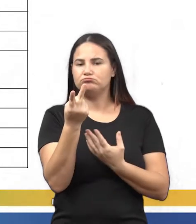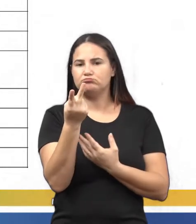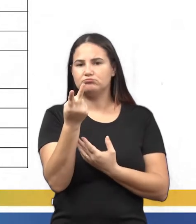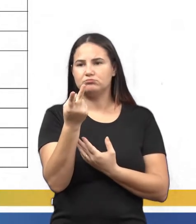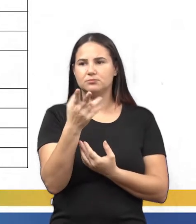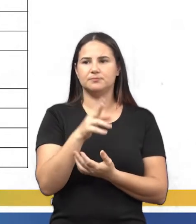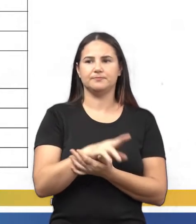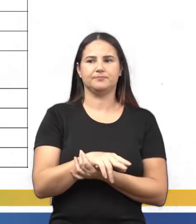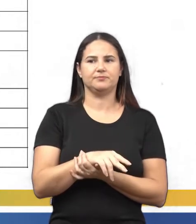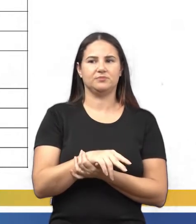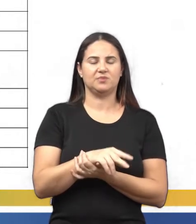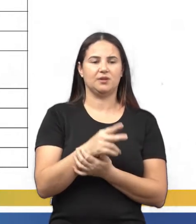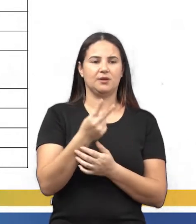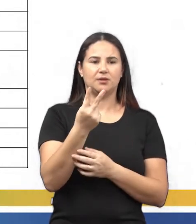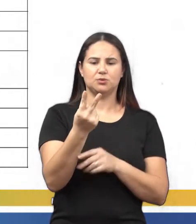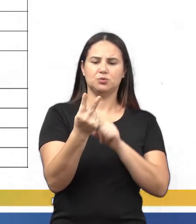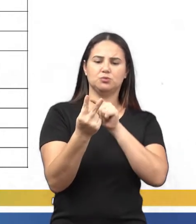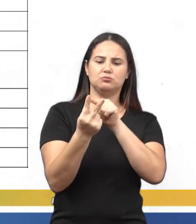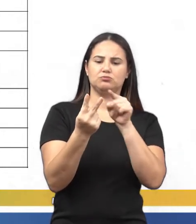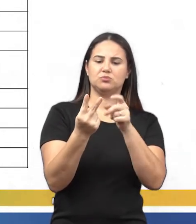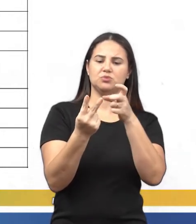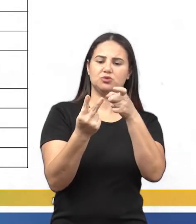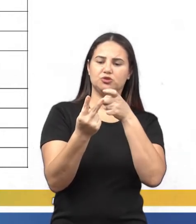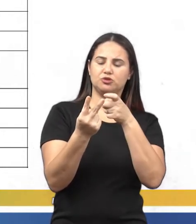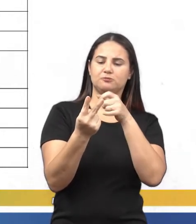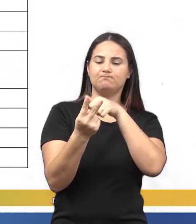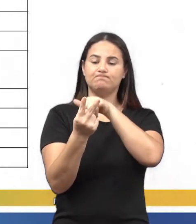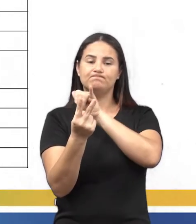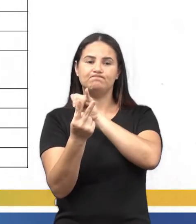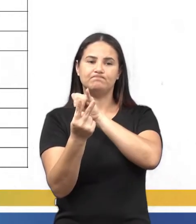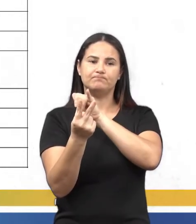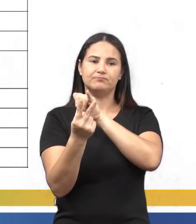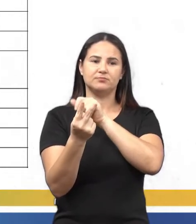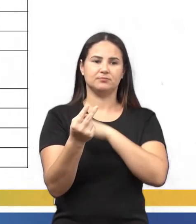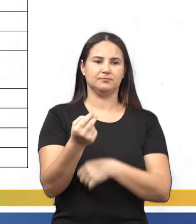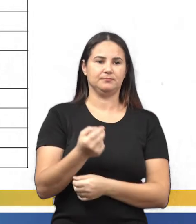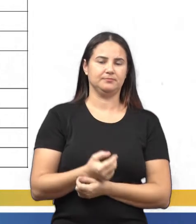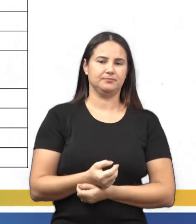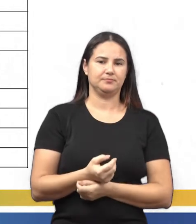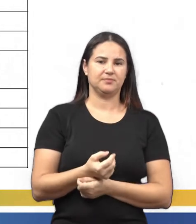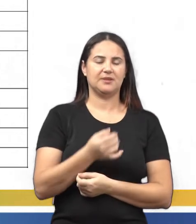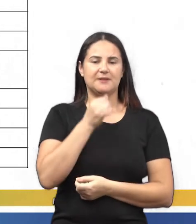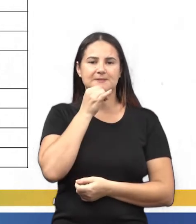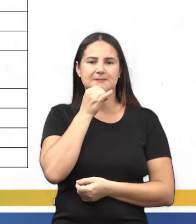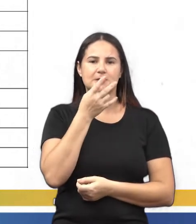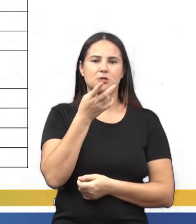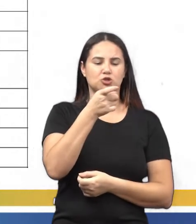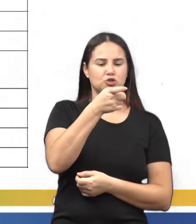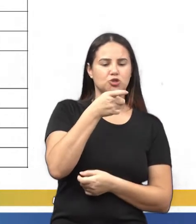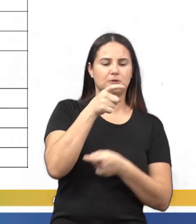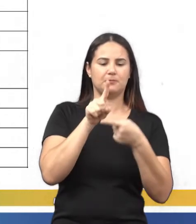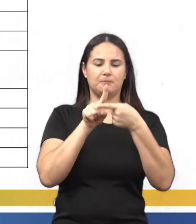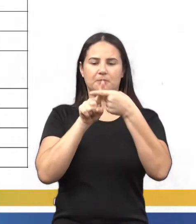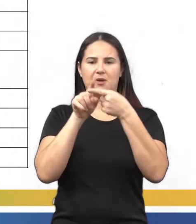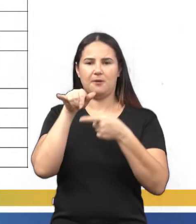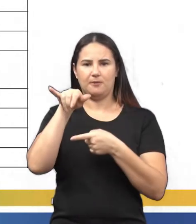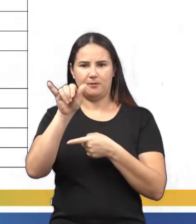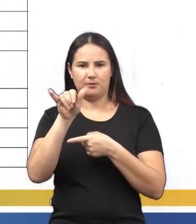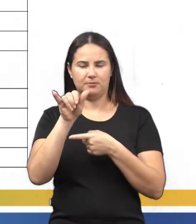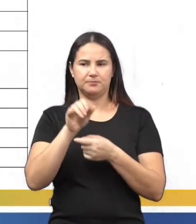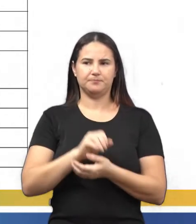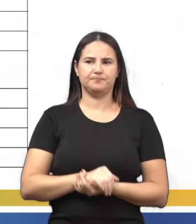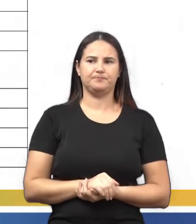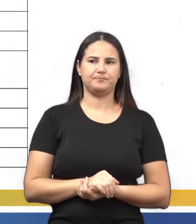Já que são dois números, eu vou escolher o x e o y. Então, é x mais y. A